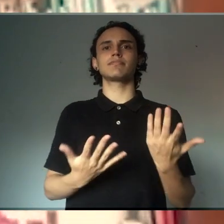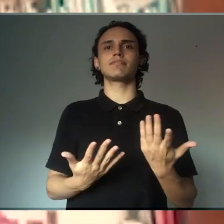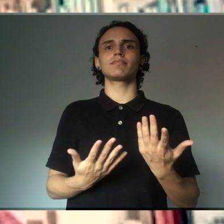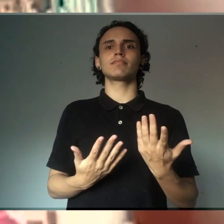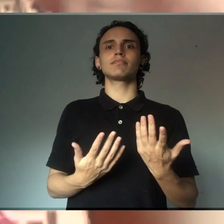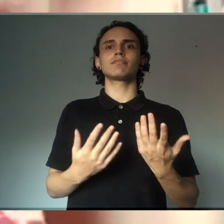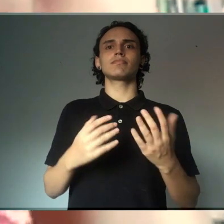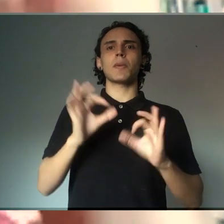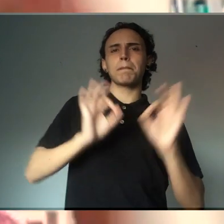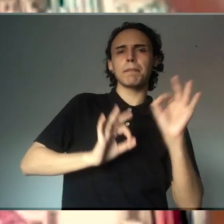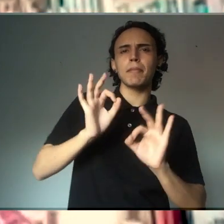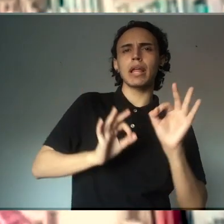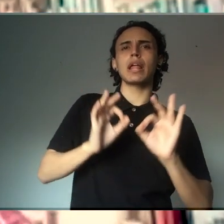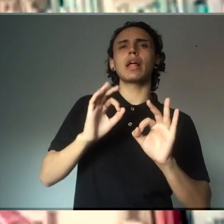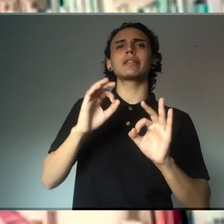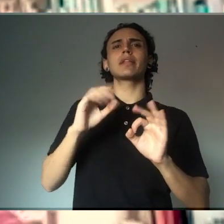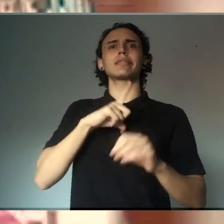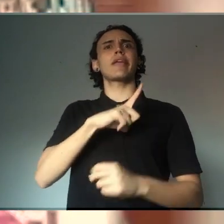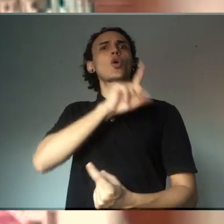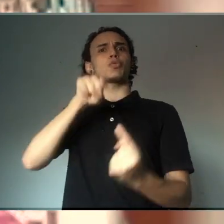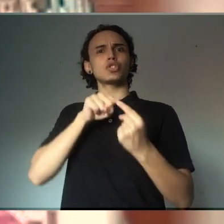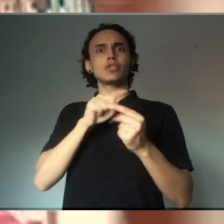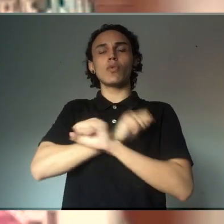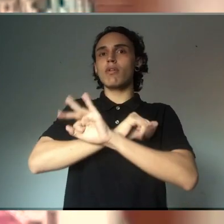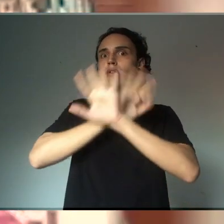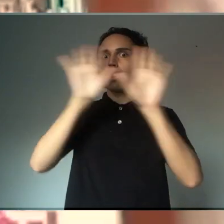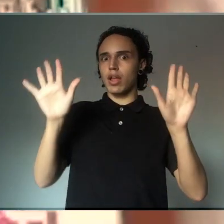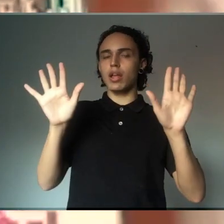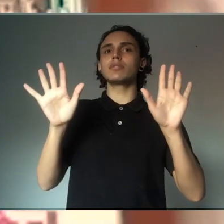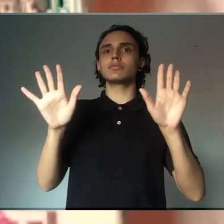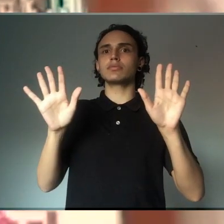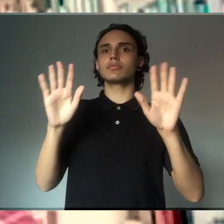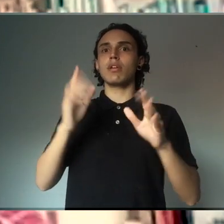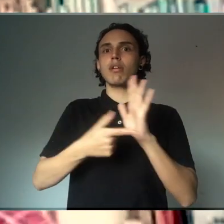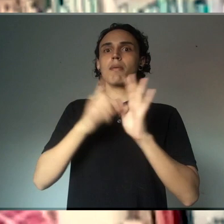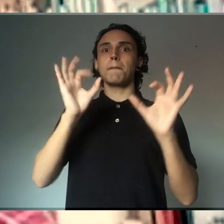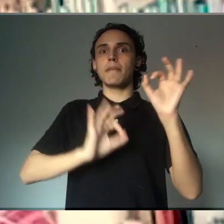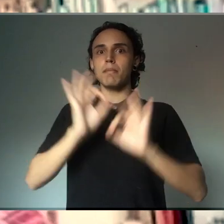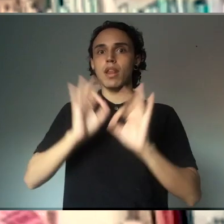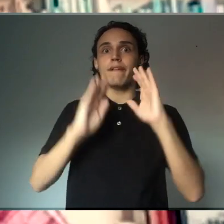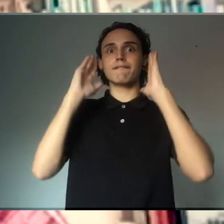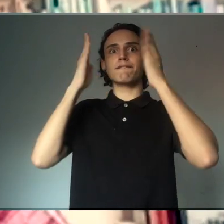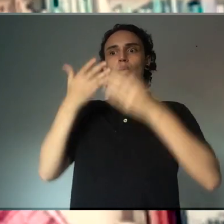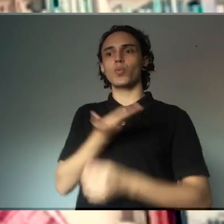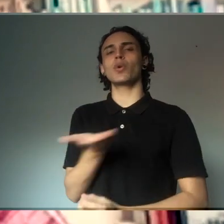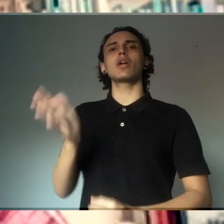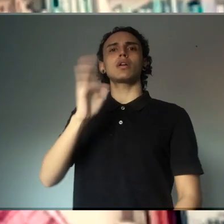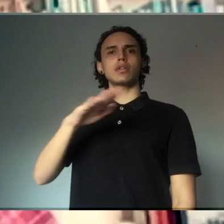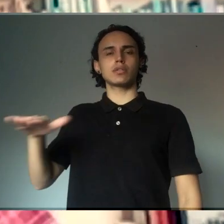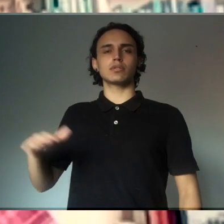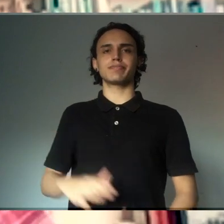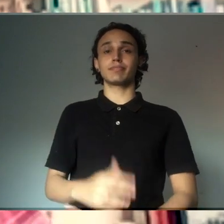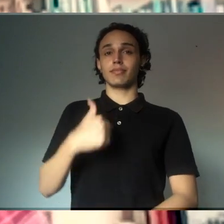preparadas, com objetivos claros, bem definidos para as crianças. A pesquisa do